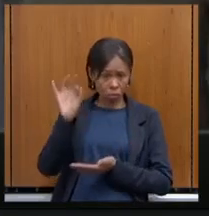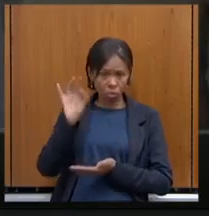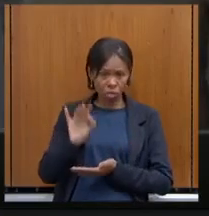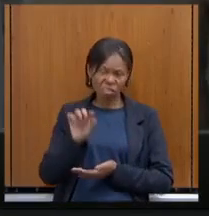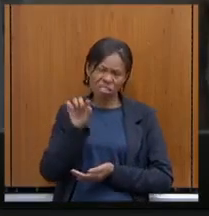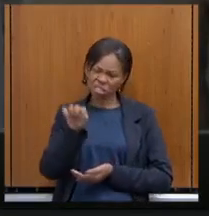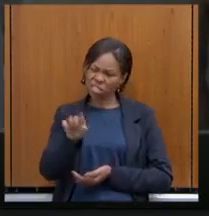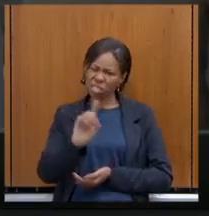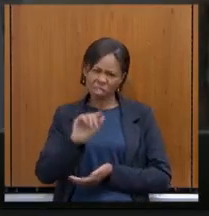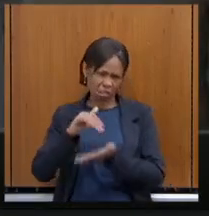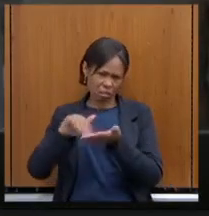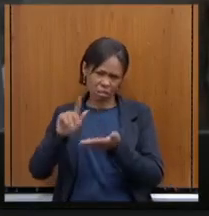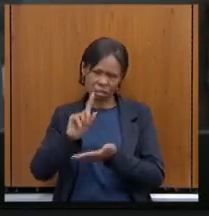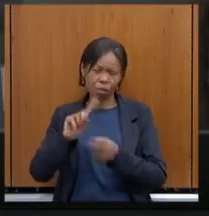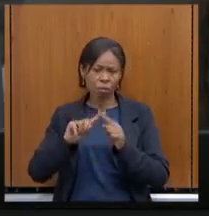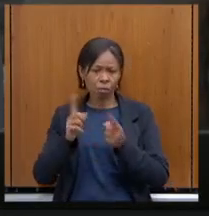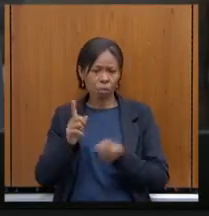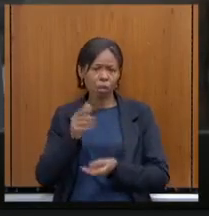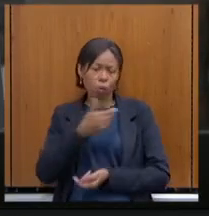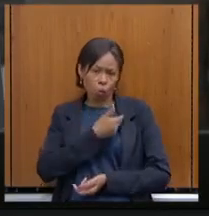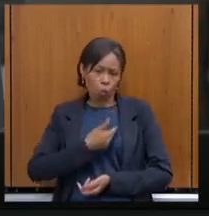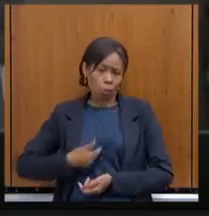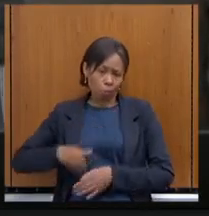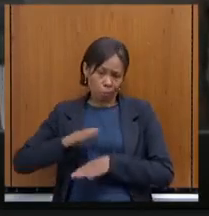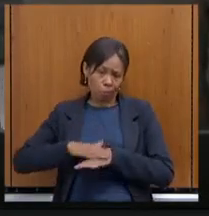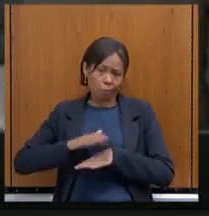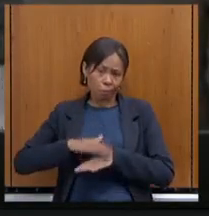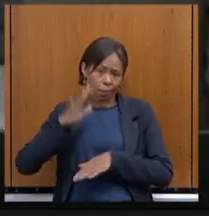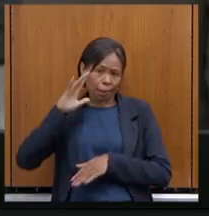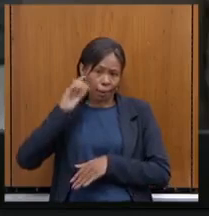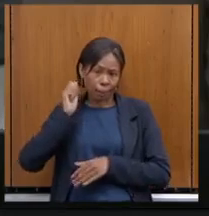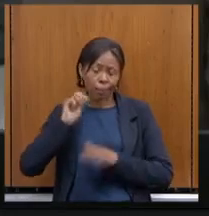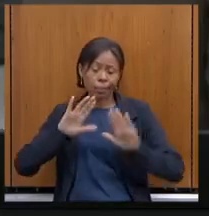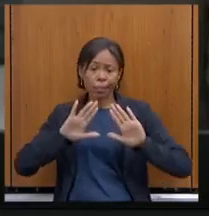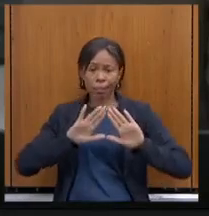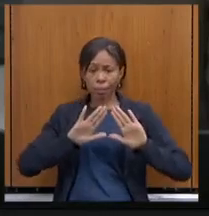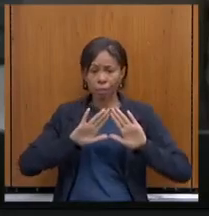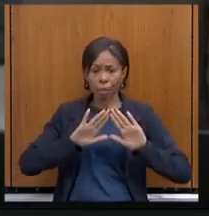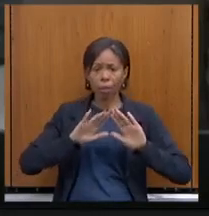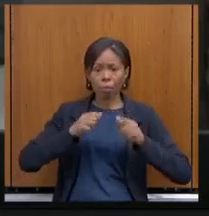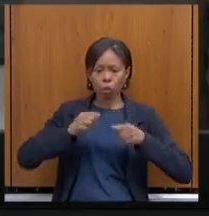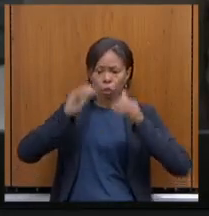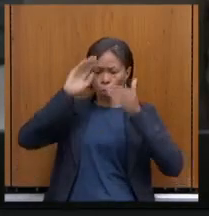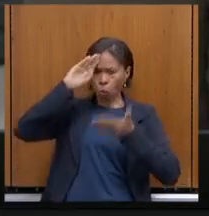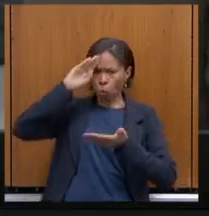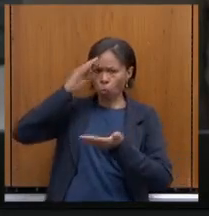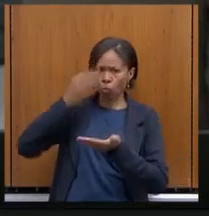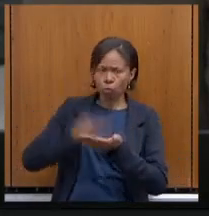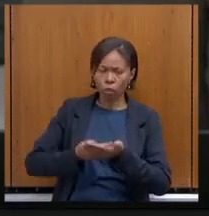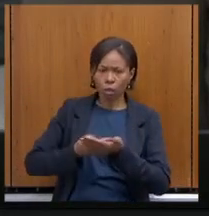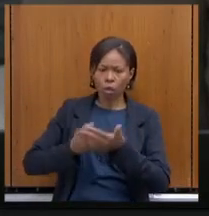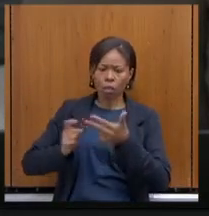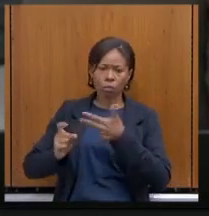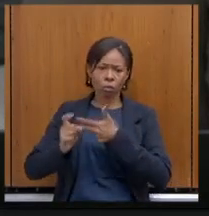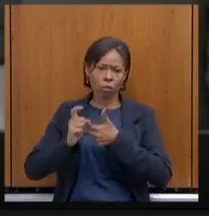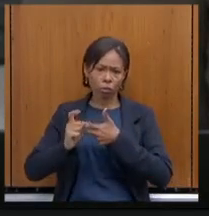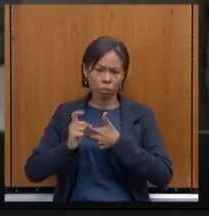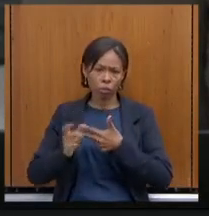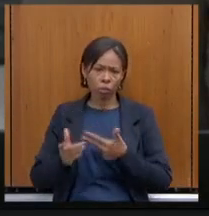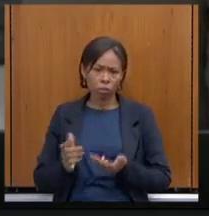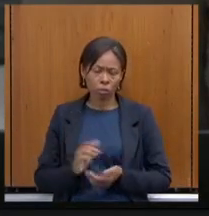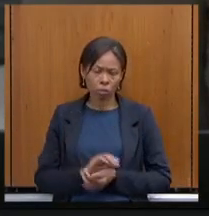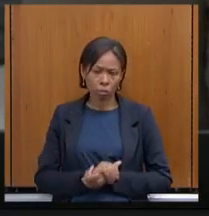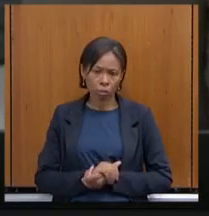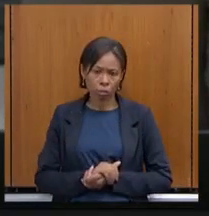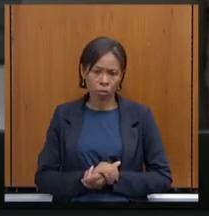o governo em si, né, que nós devemos confiar cegamente no Executivo, a ponto de permitir essa adesão sem